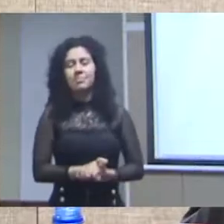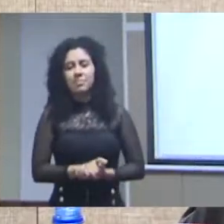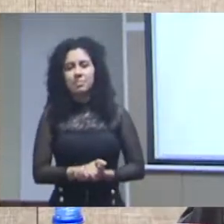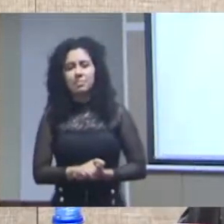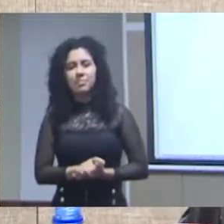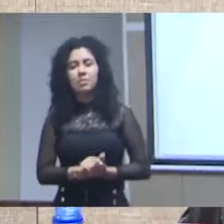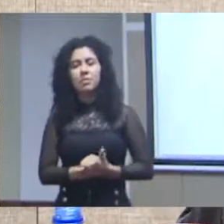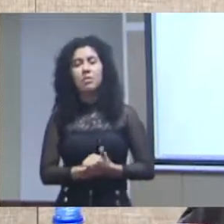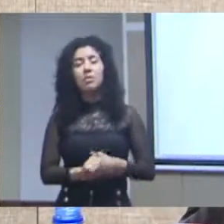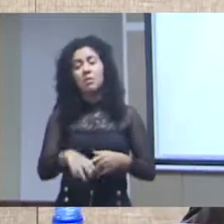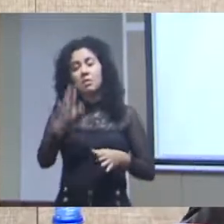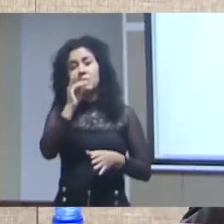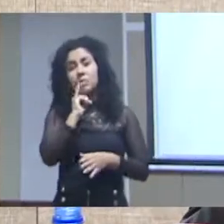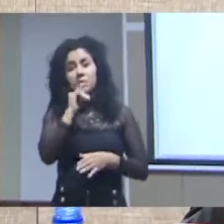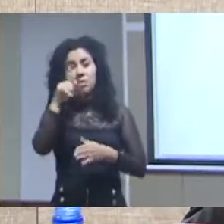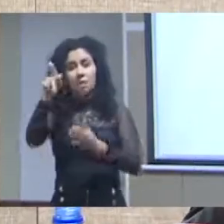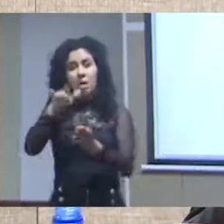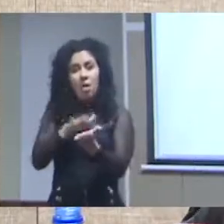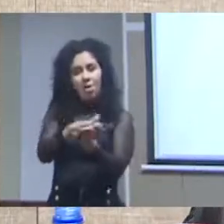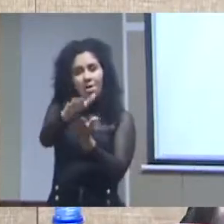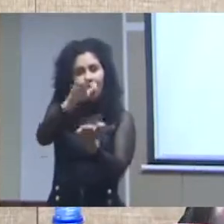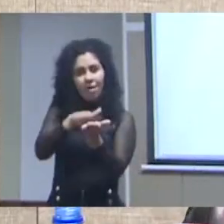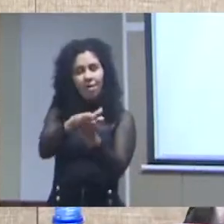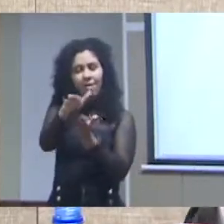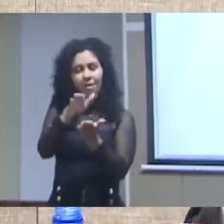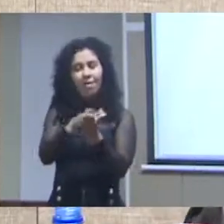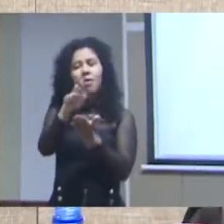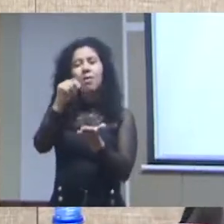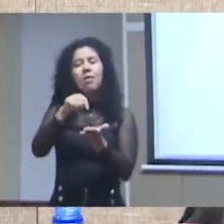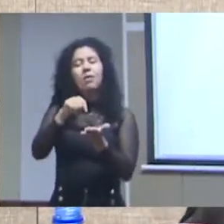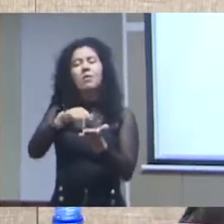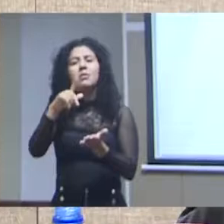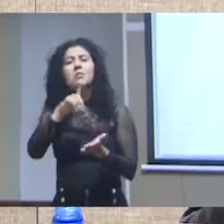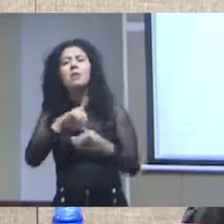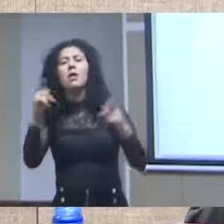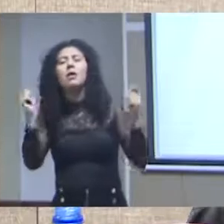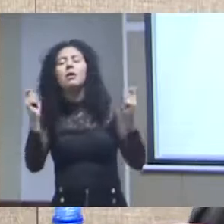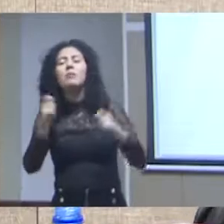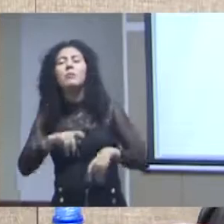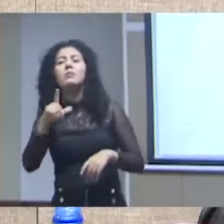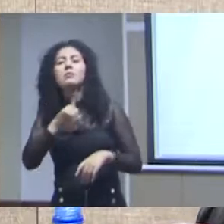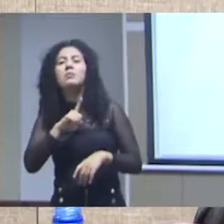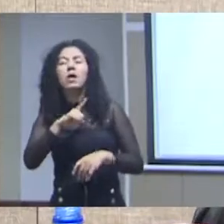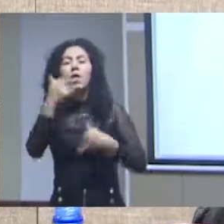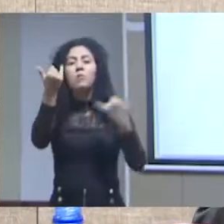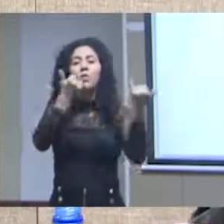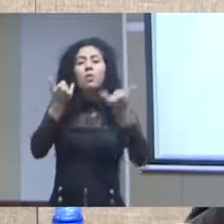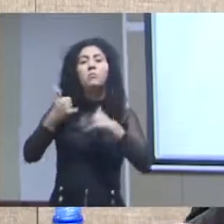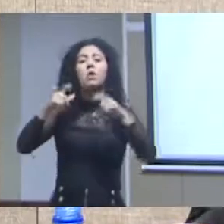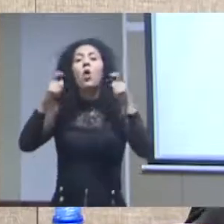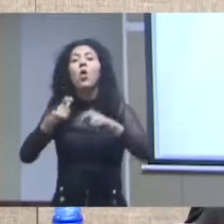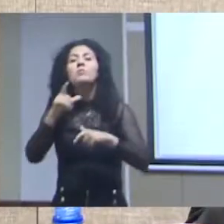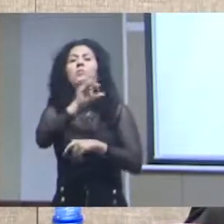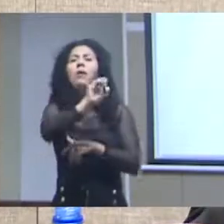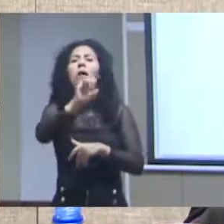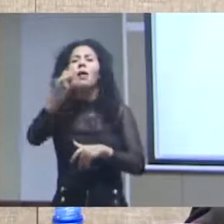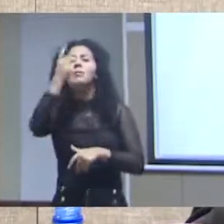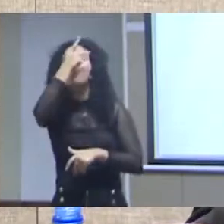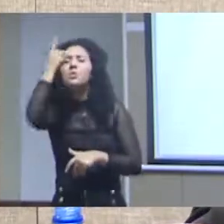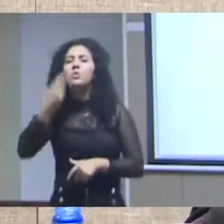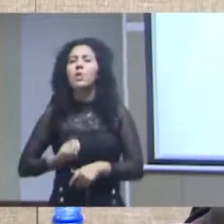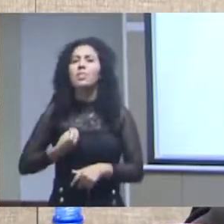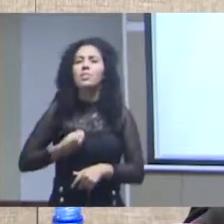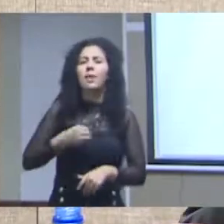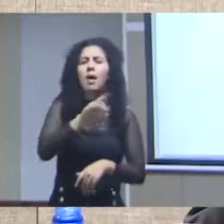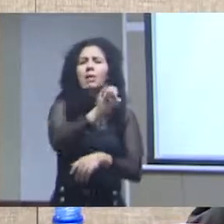momento em cada local da cidade está nas mãos do setor privado de grandes